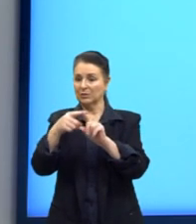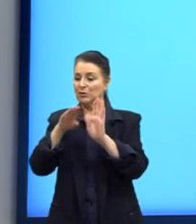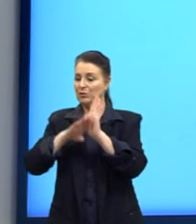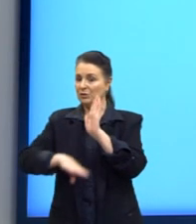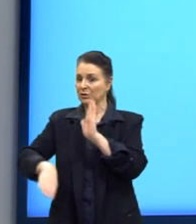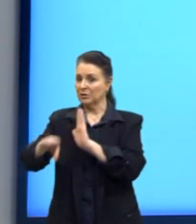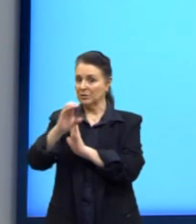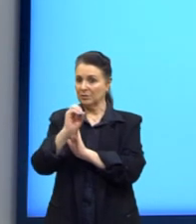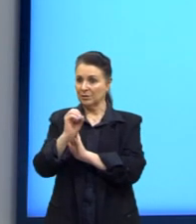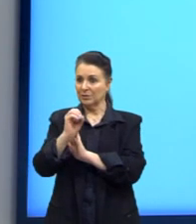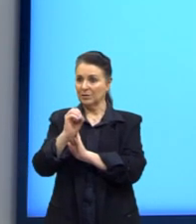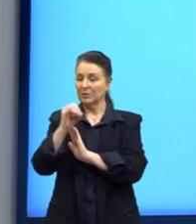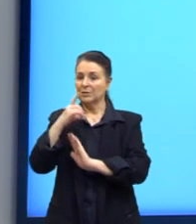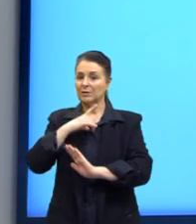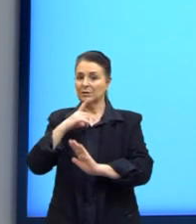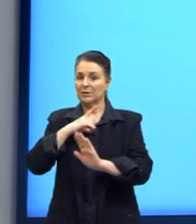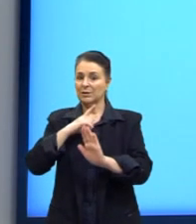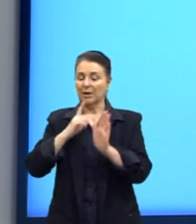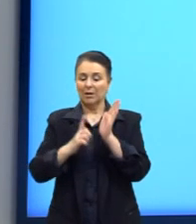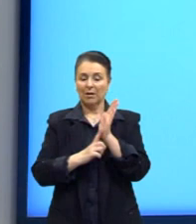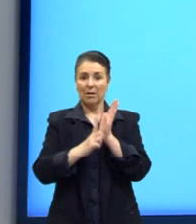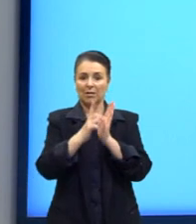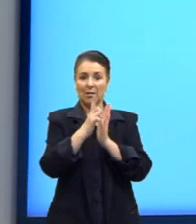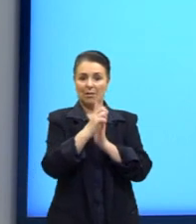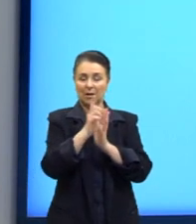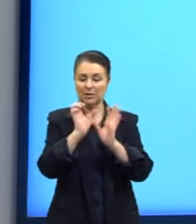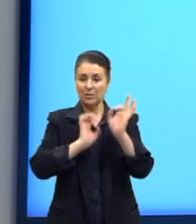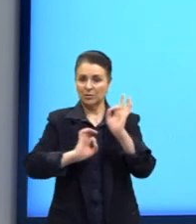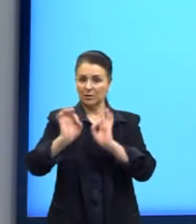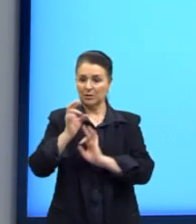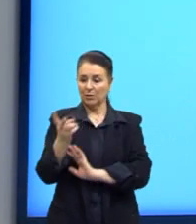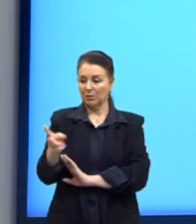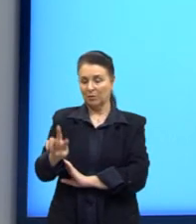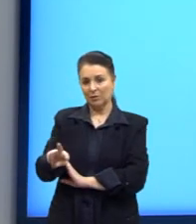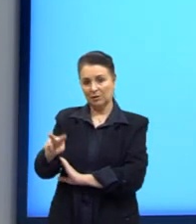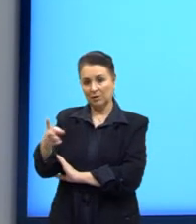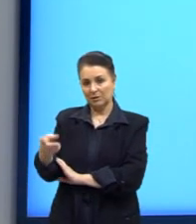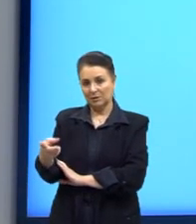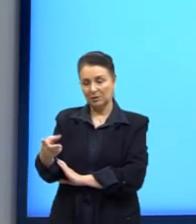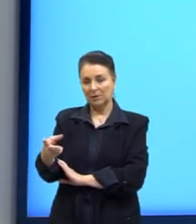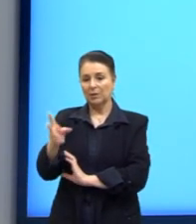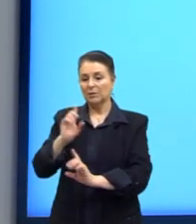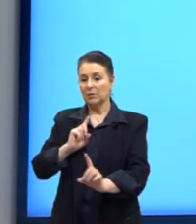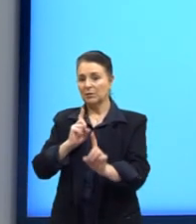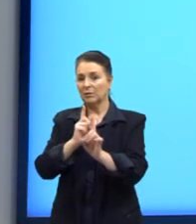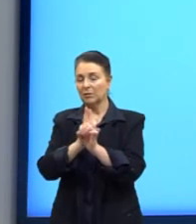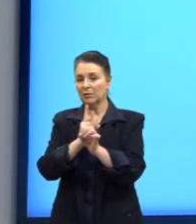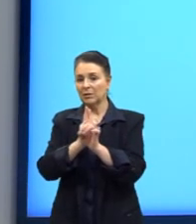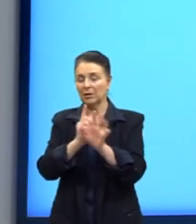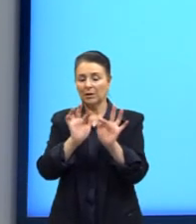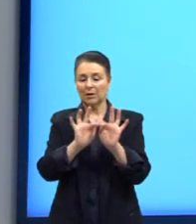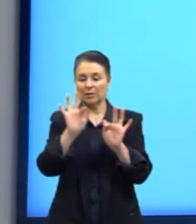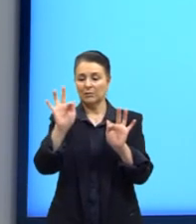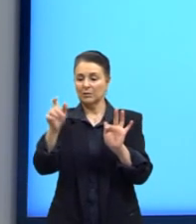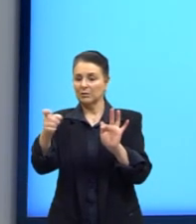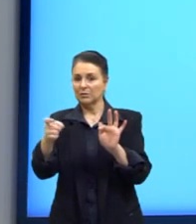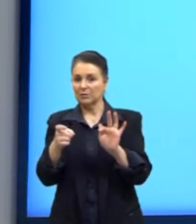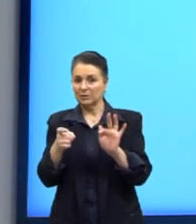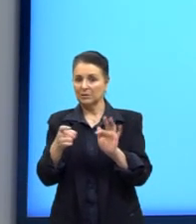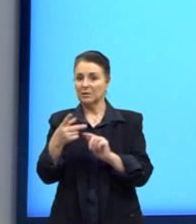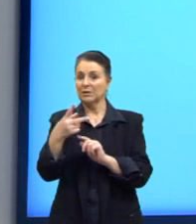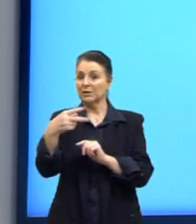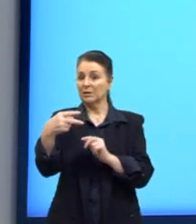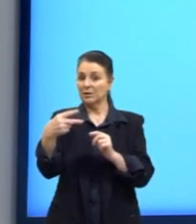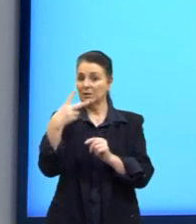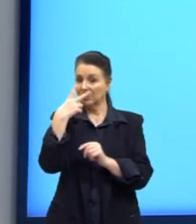Se ela tiver a sua lei de formação invertida, então, nós encontraremos a função de x igual